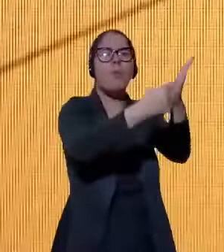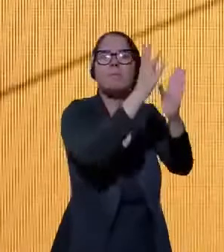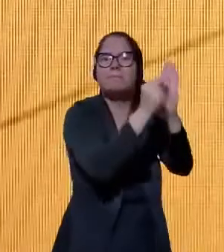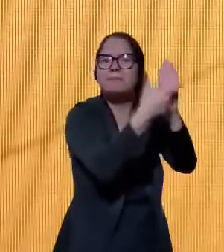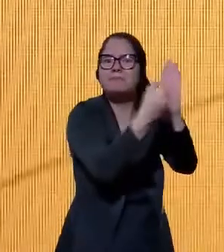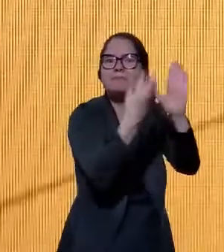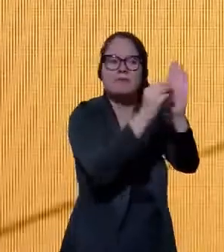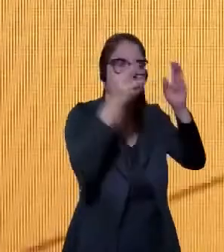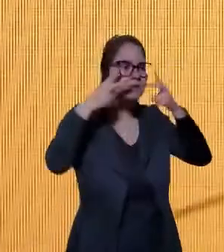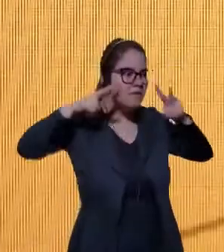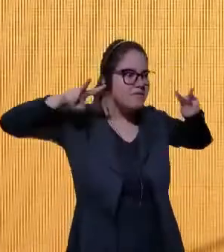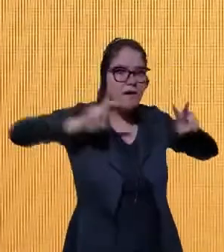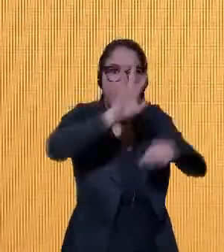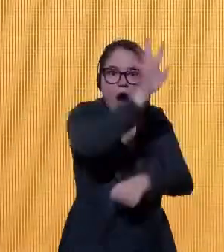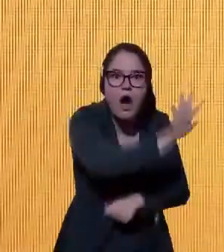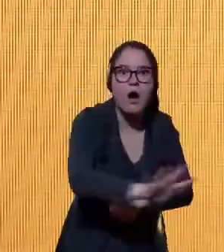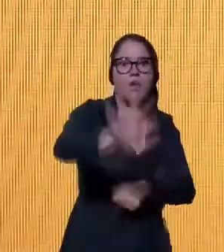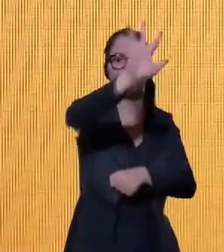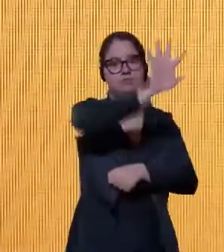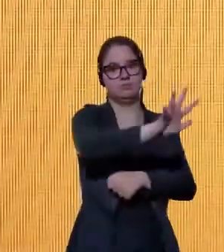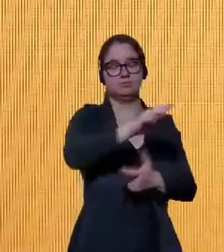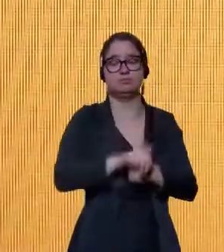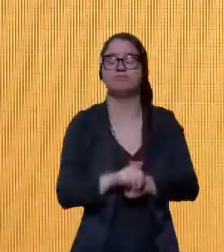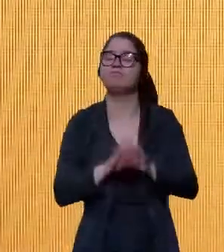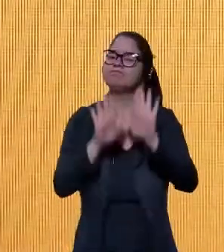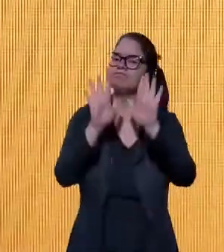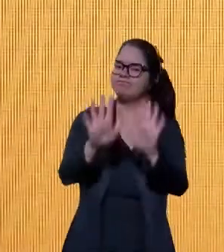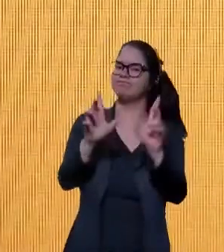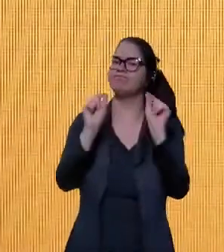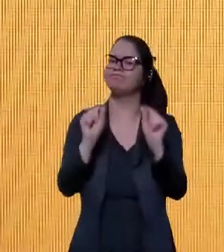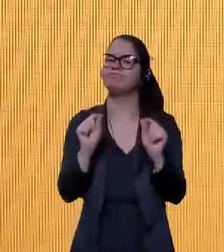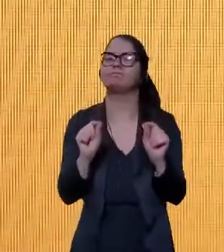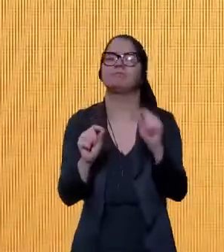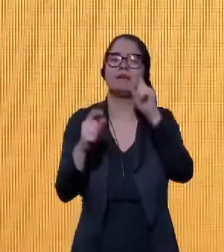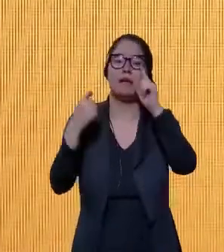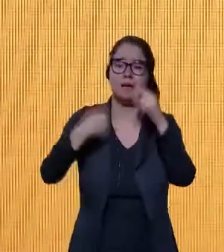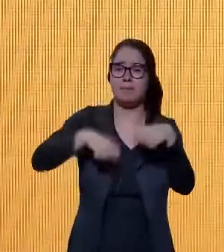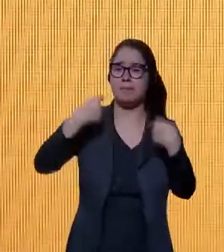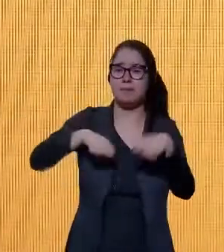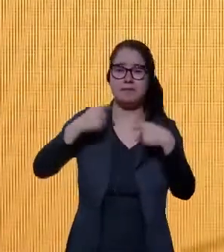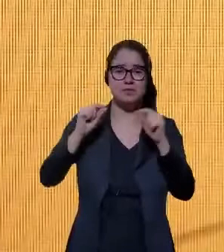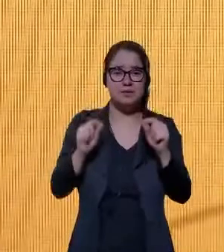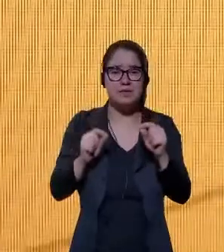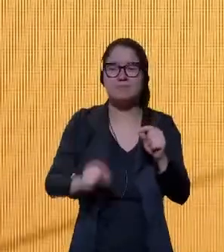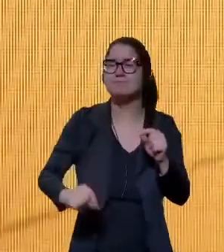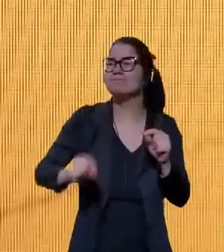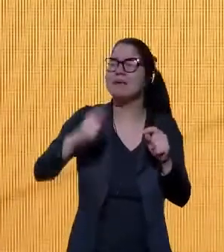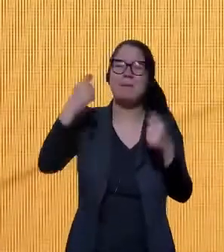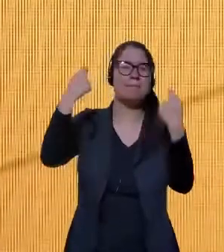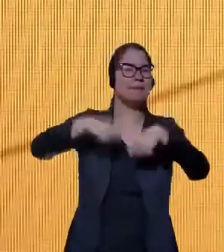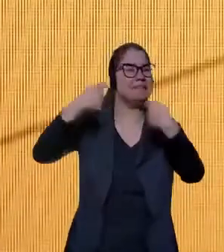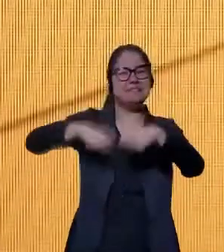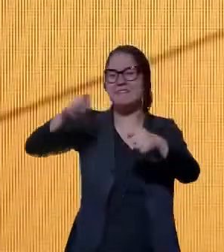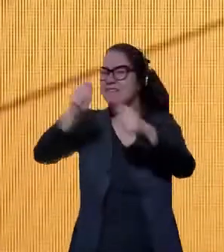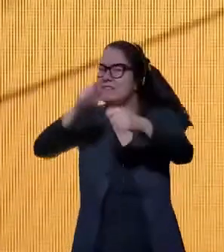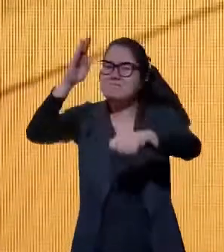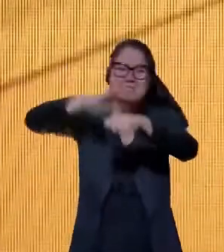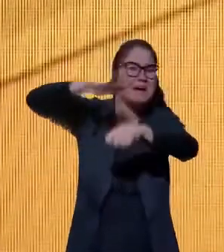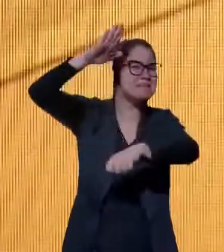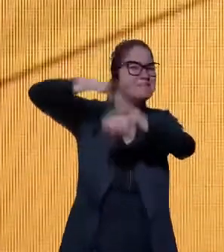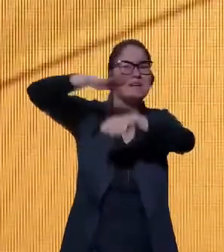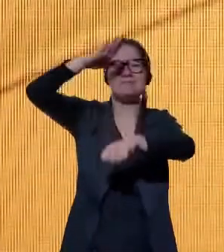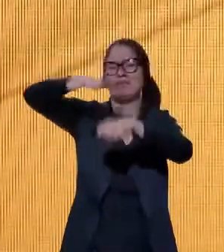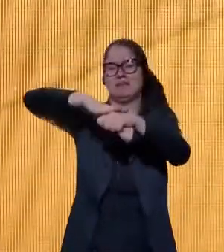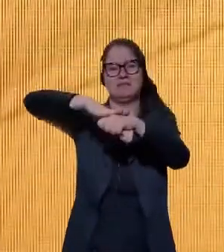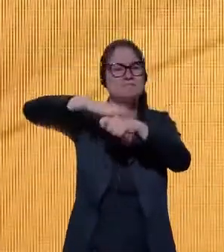forma mais ampla. No entanto, ainda há para se realizar e fazer para que o Sistema Nacional de Fomento possa